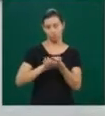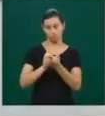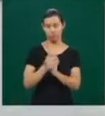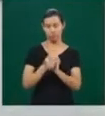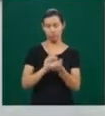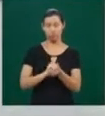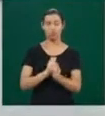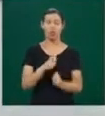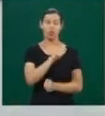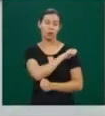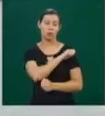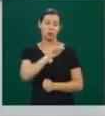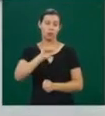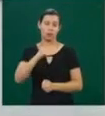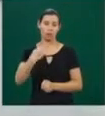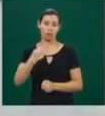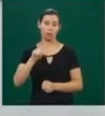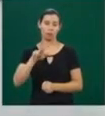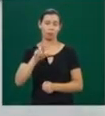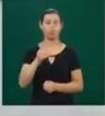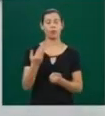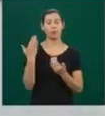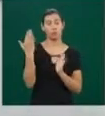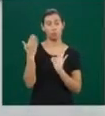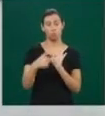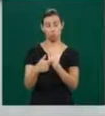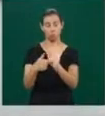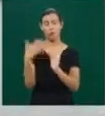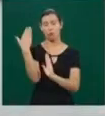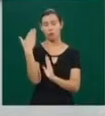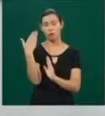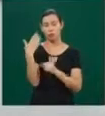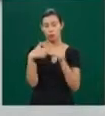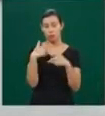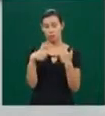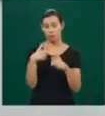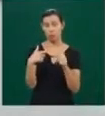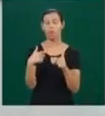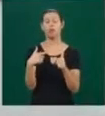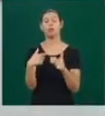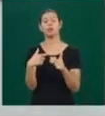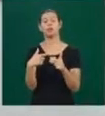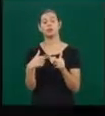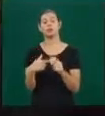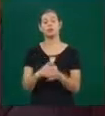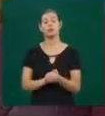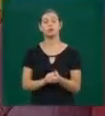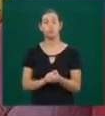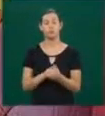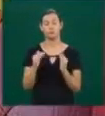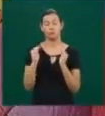Uberlândia, apresentam trabalhos desenvolvidos por eles na exposição Incluindo Arte na Casa da Cultura.